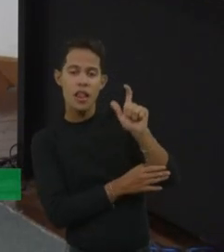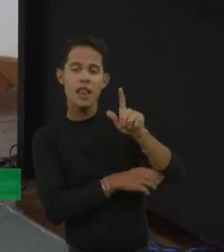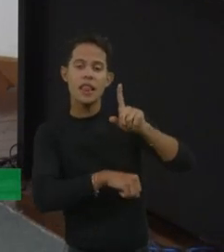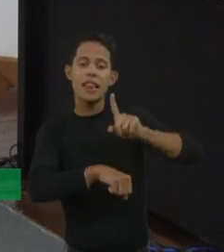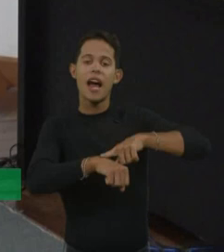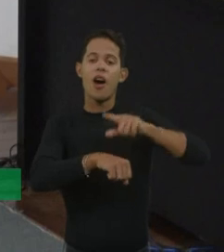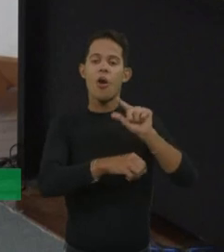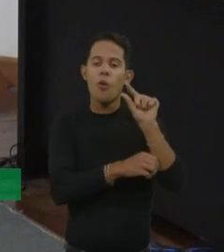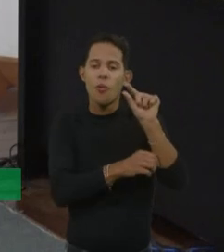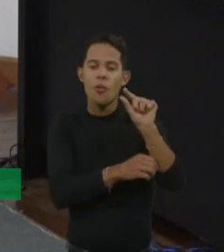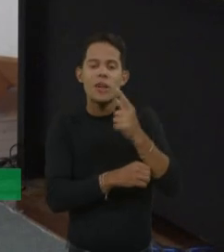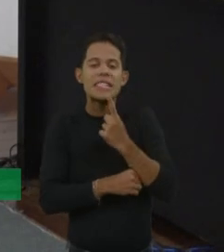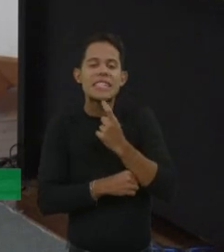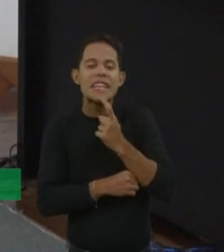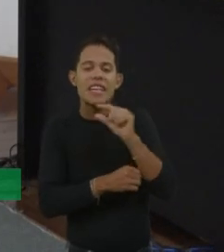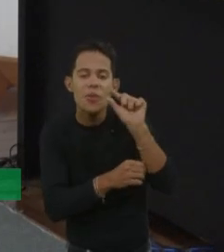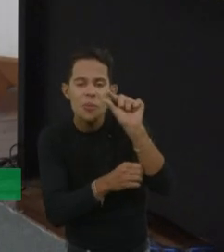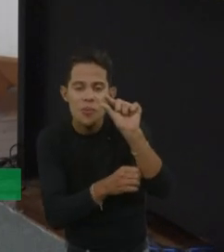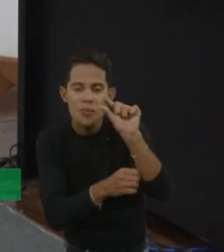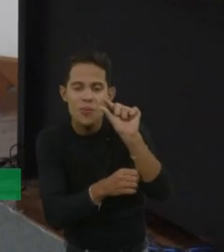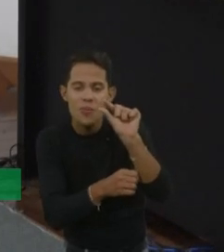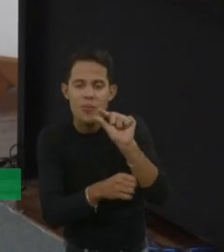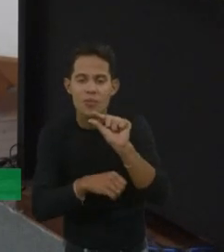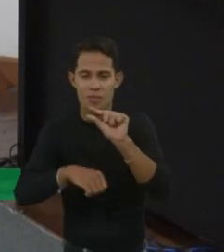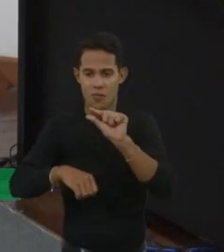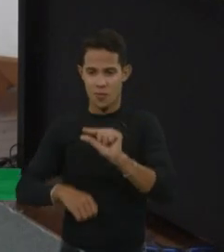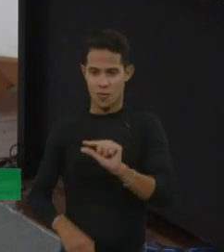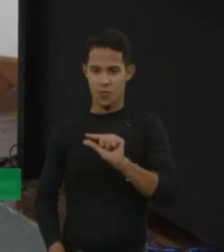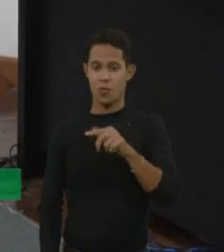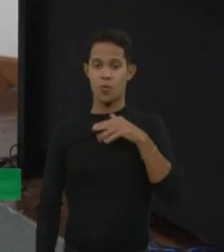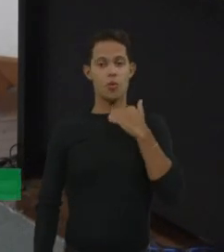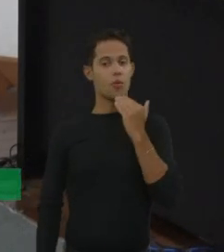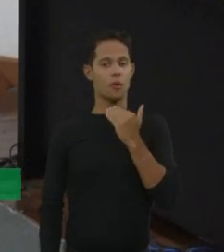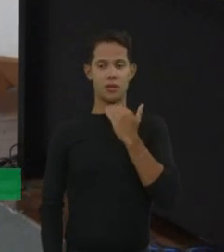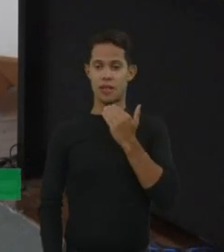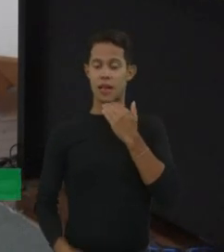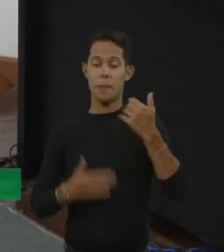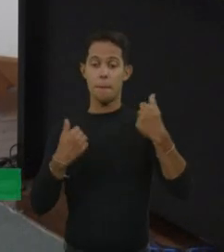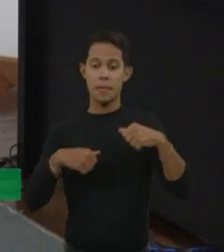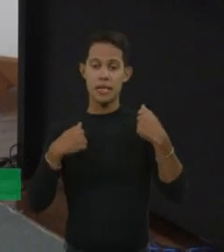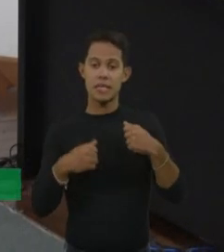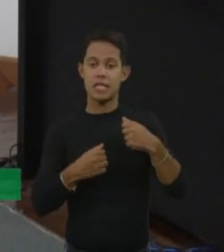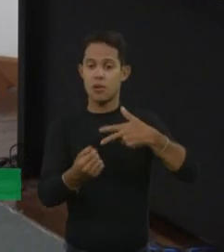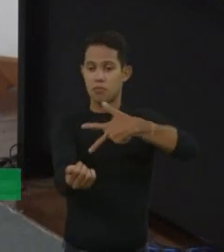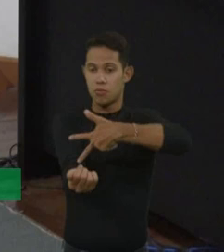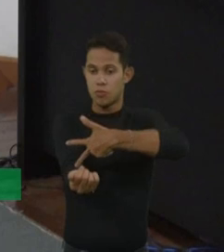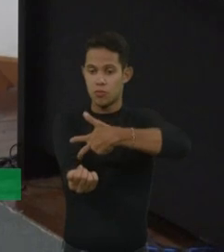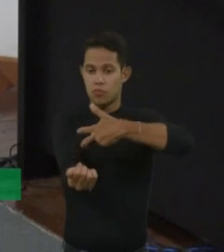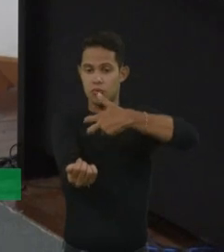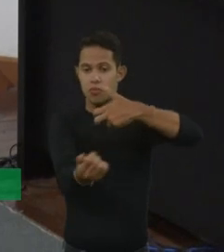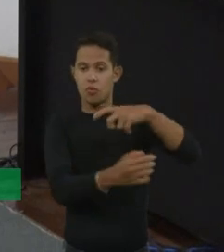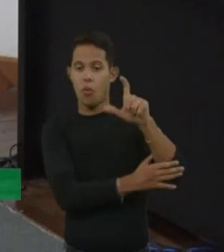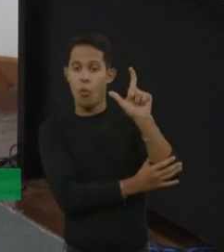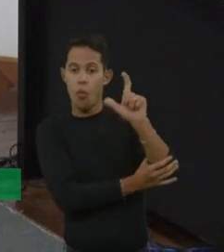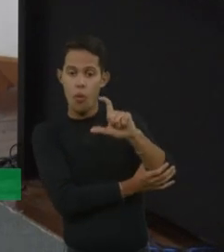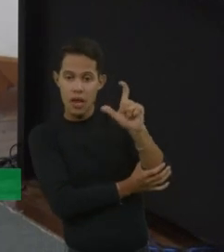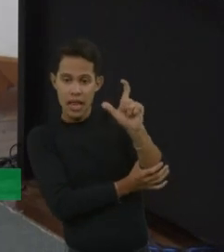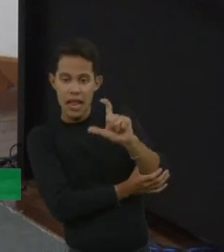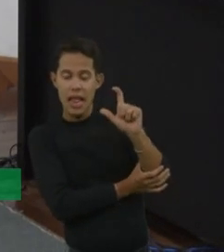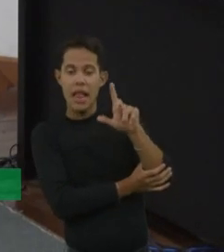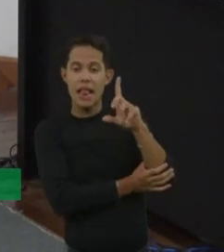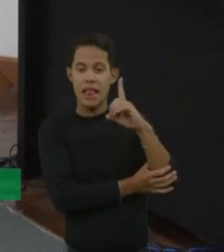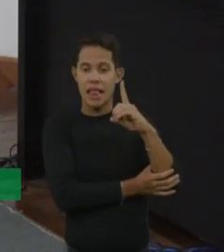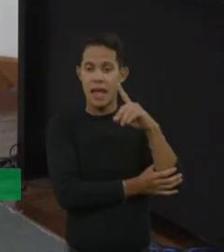sangue. Com as técnicas habituais, tem que realmente coletar um tubo maior com EDTA, que é